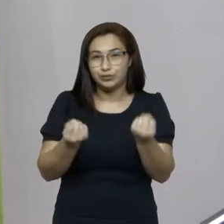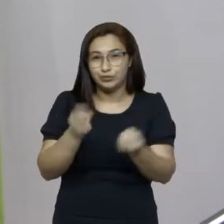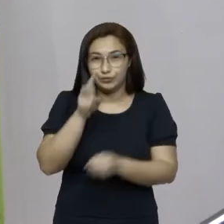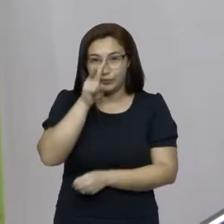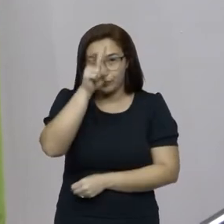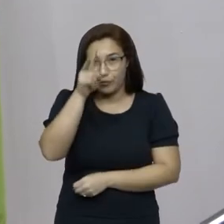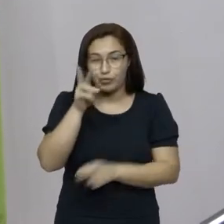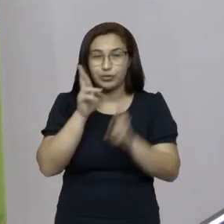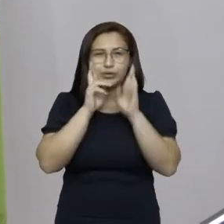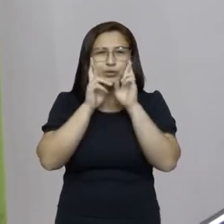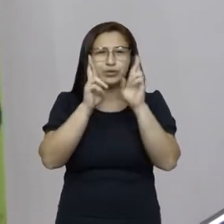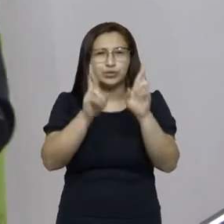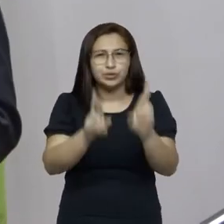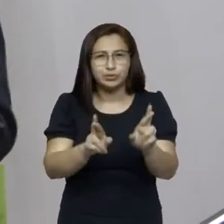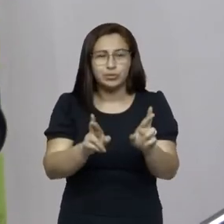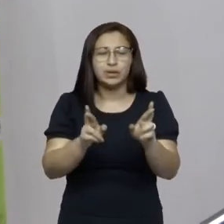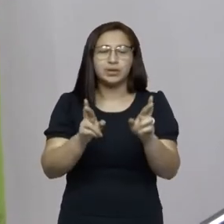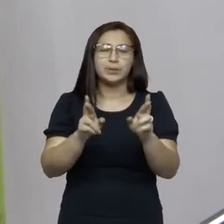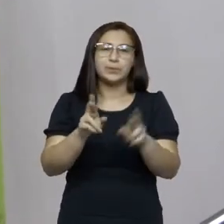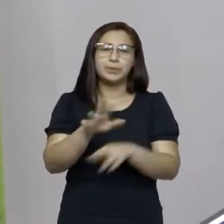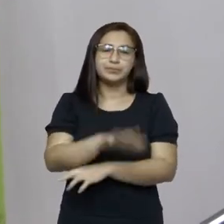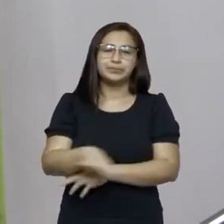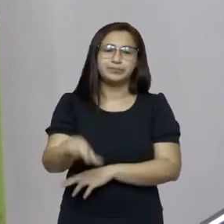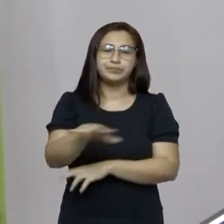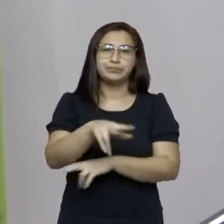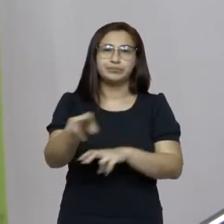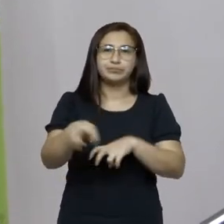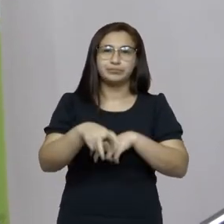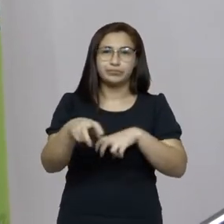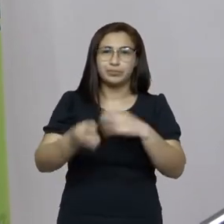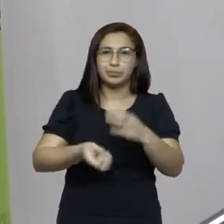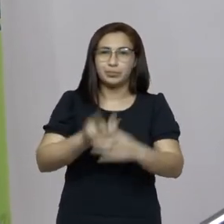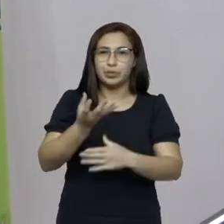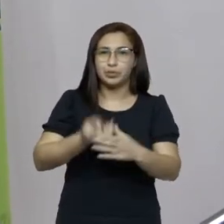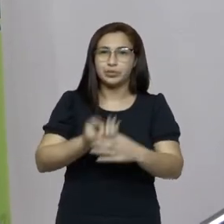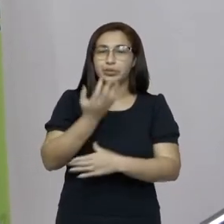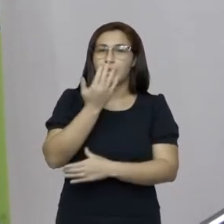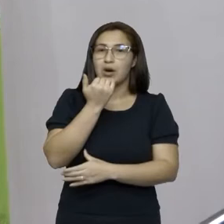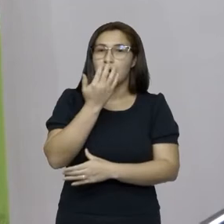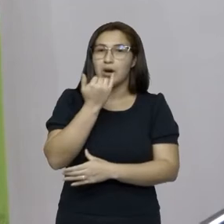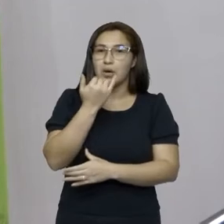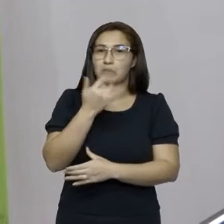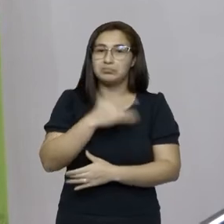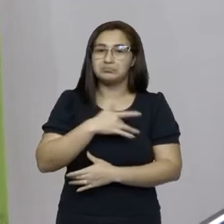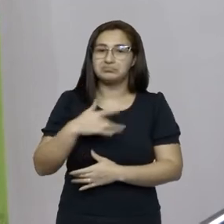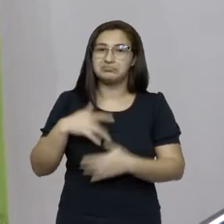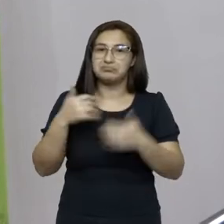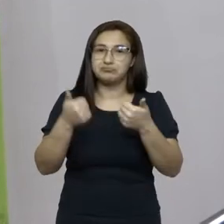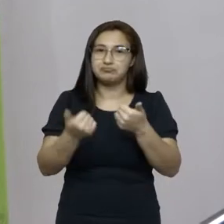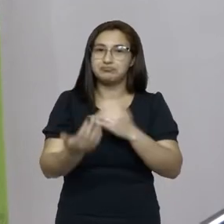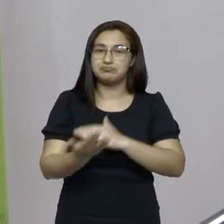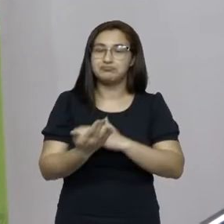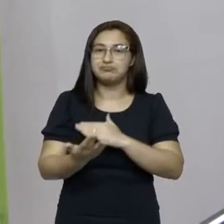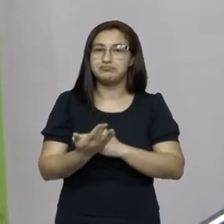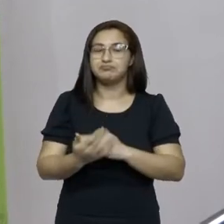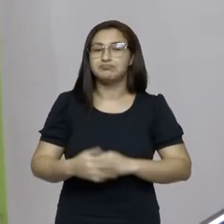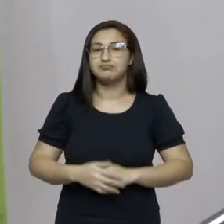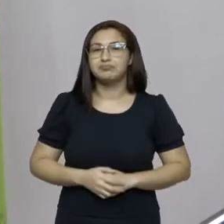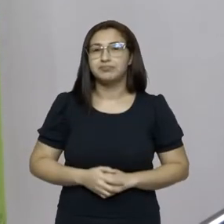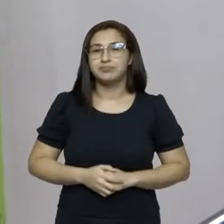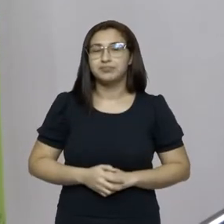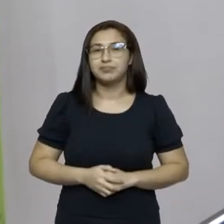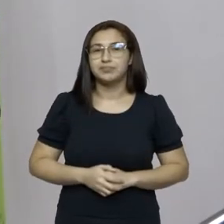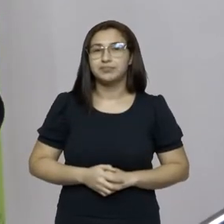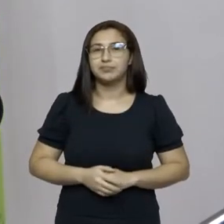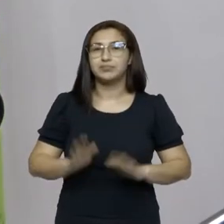respeito muito forte à questão da produção do alimento saudável. E, como